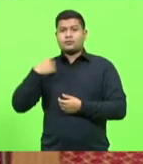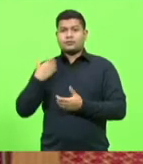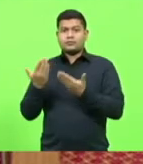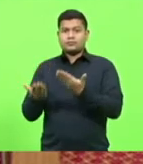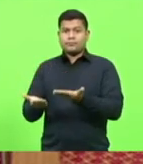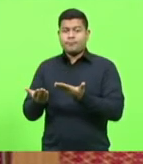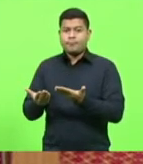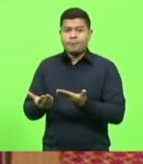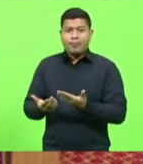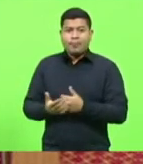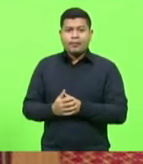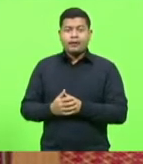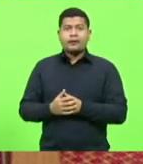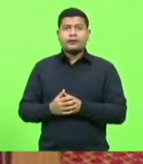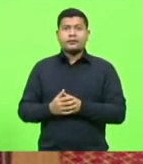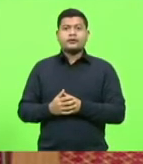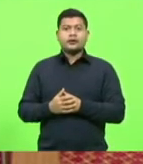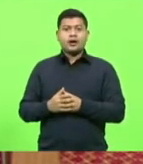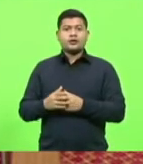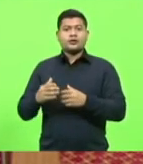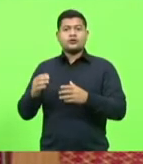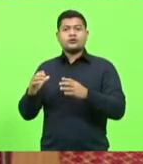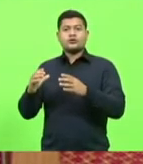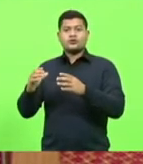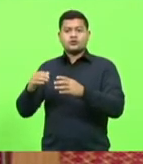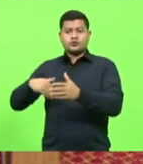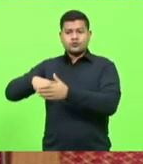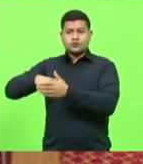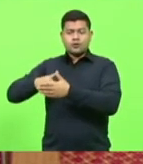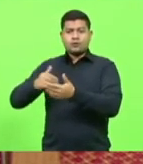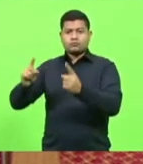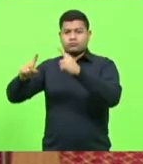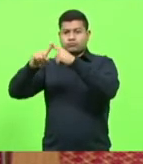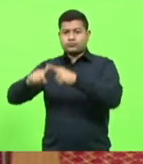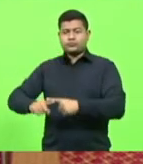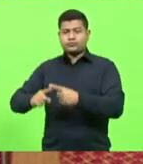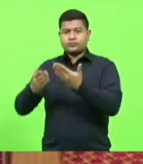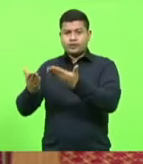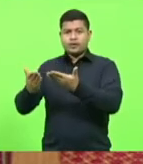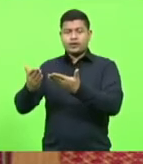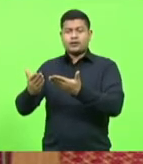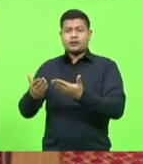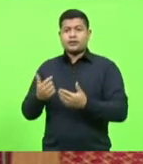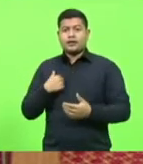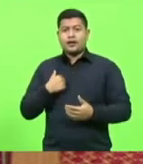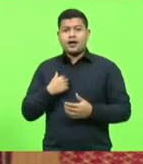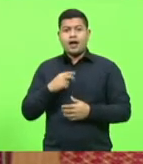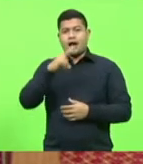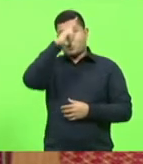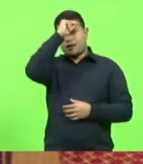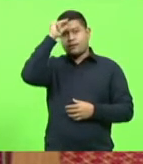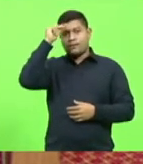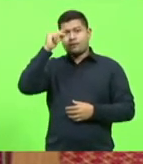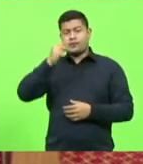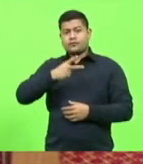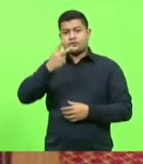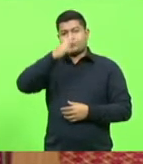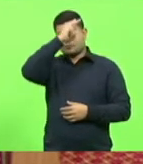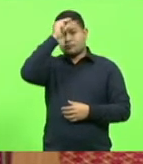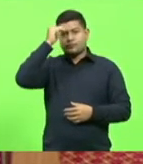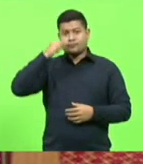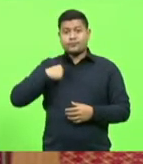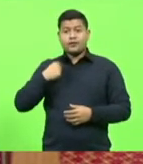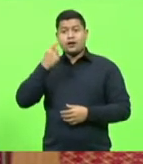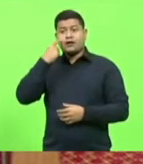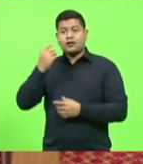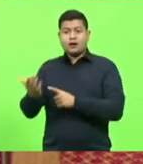no estádio municipal de Pato Branco, mas a prefeita, o vice-prefeito Roque, nos levaram para ver a